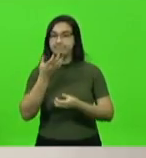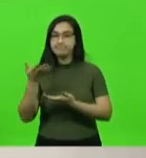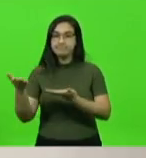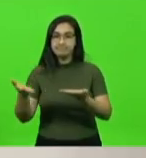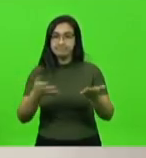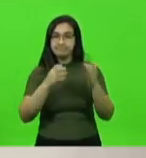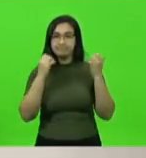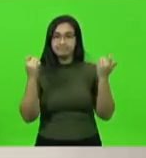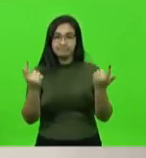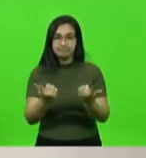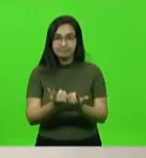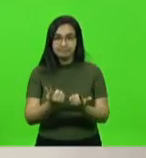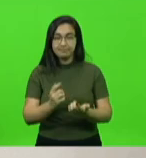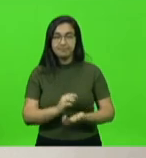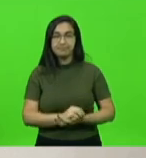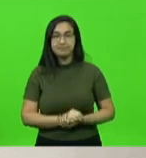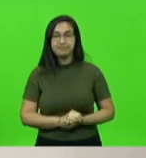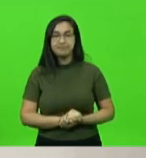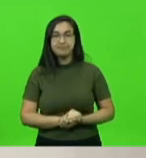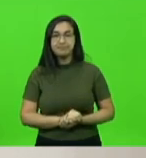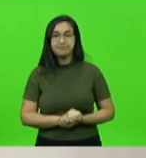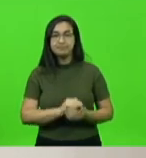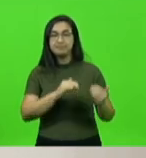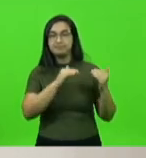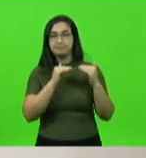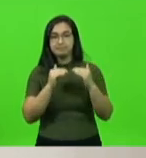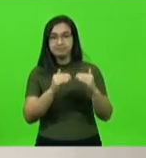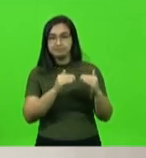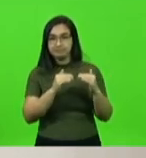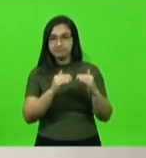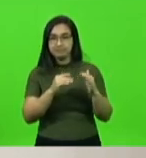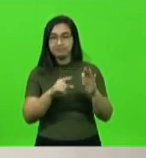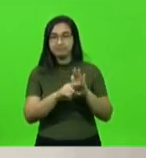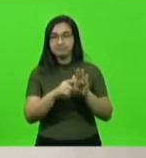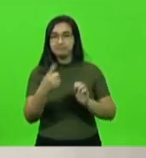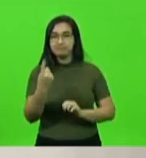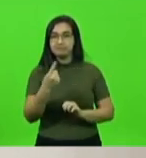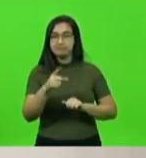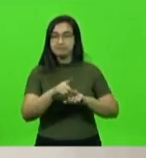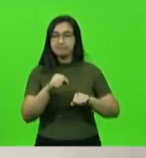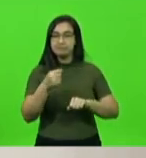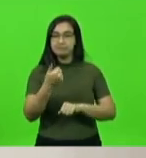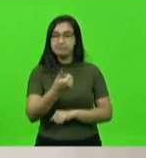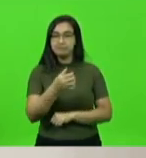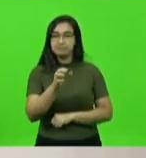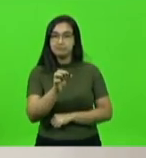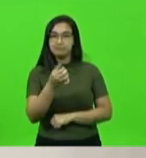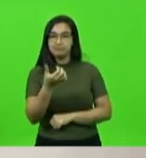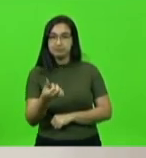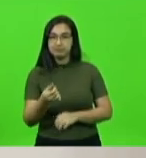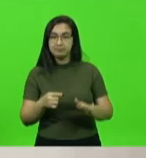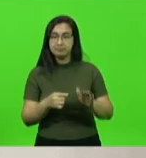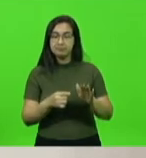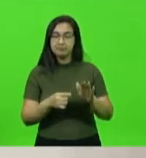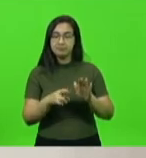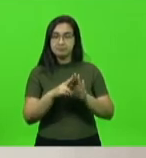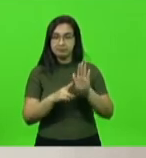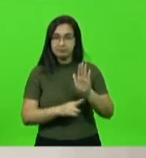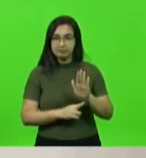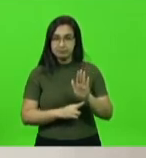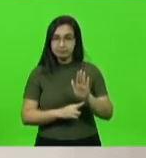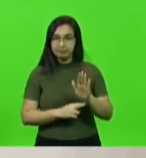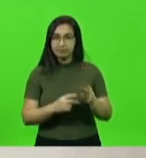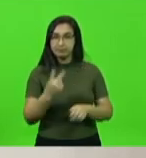esta casa. Em consonância com o parágrafo 1º do artigo nº 106 do Regimento Interno, dou as duas